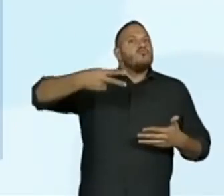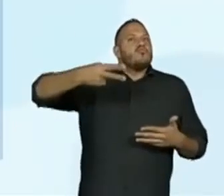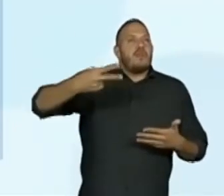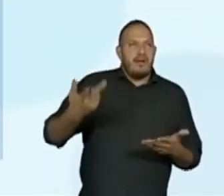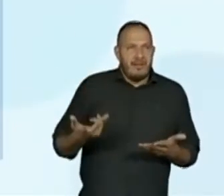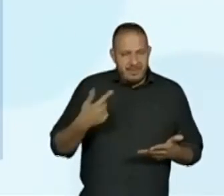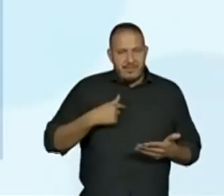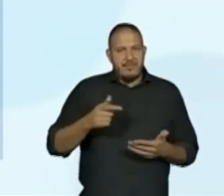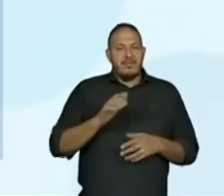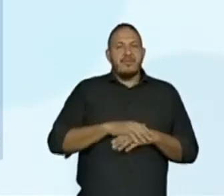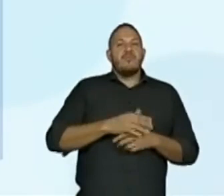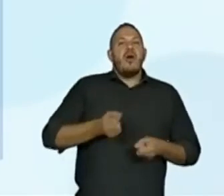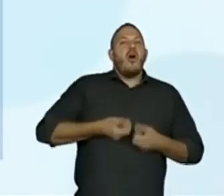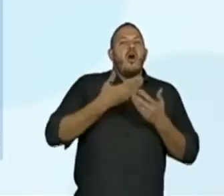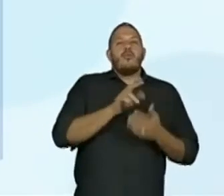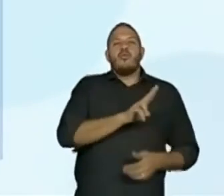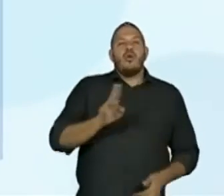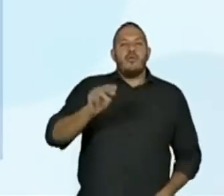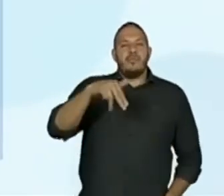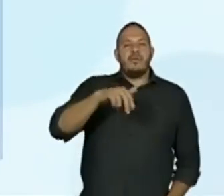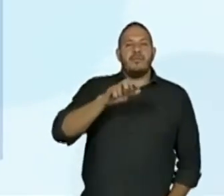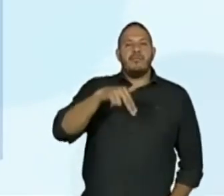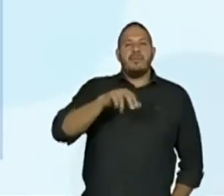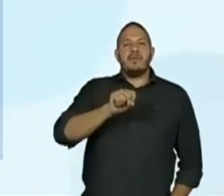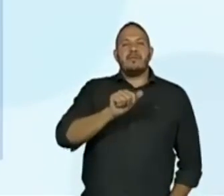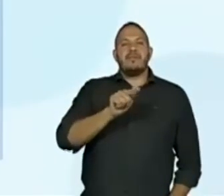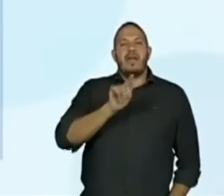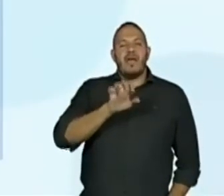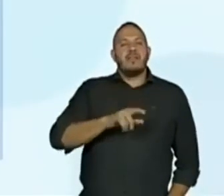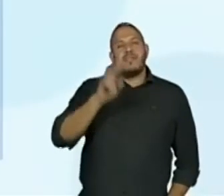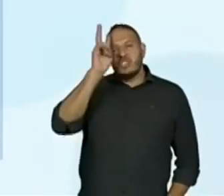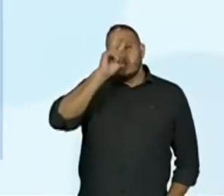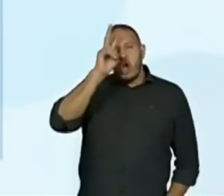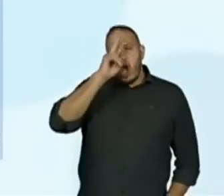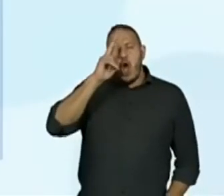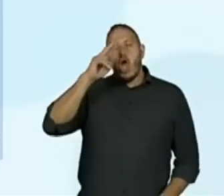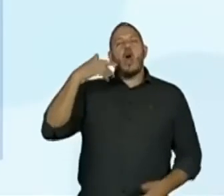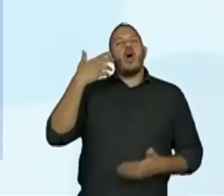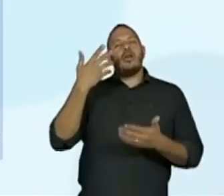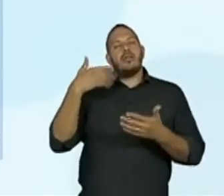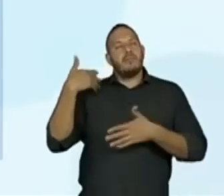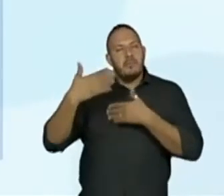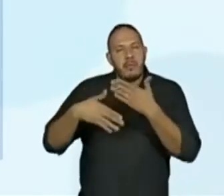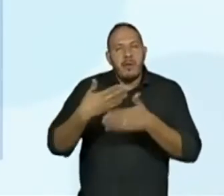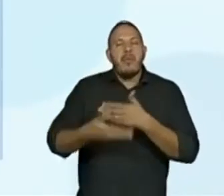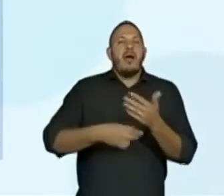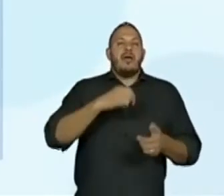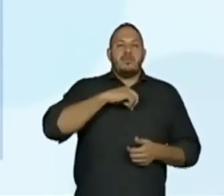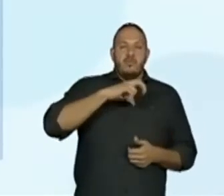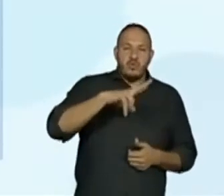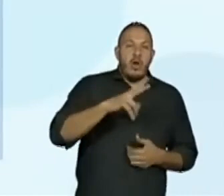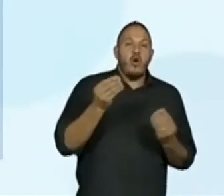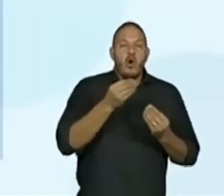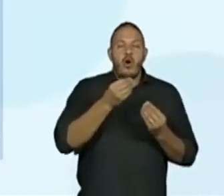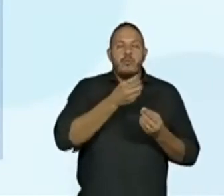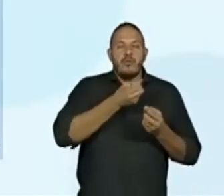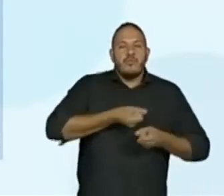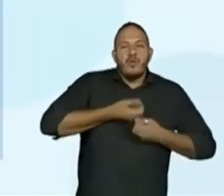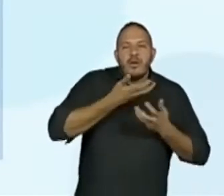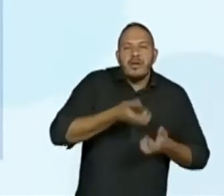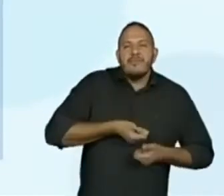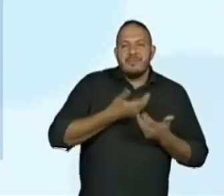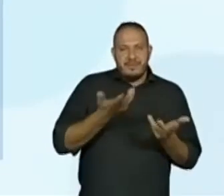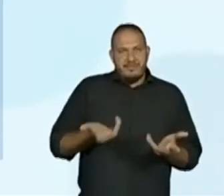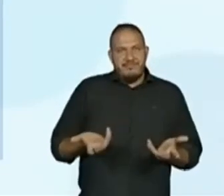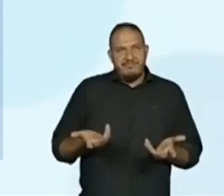Mensagem, onde conta a história de Portugal por meio de poemas. Gente,